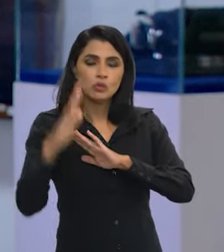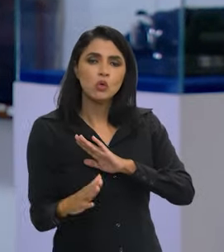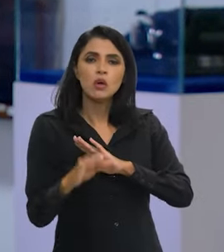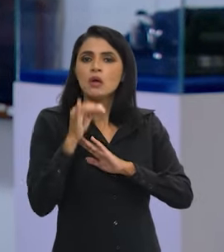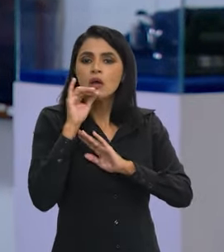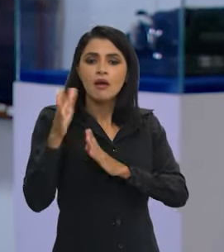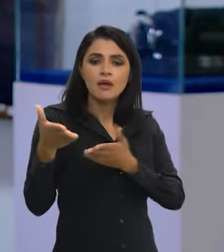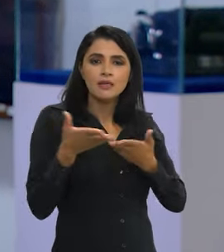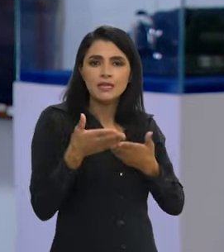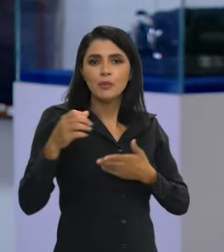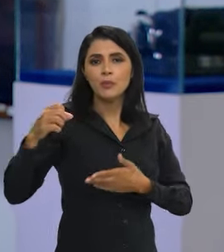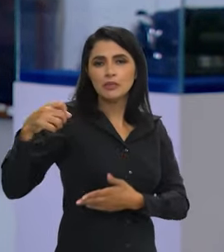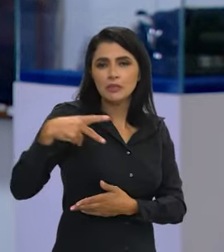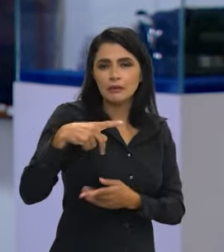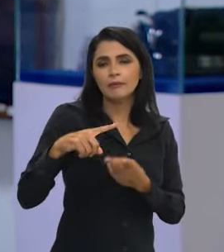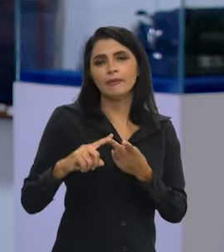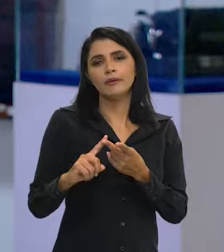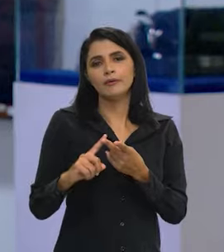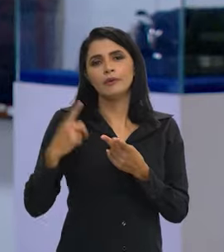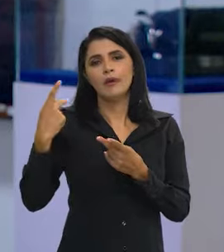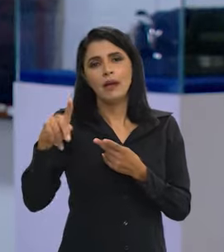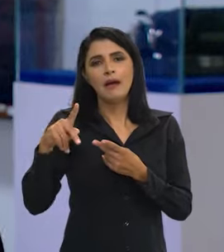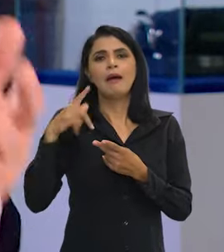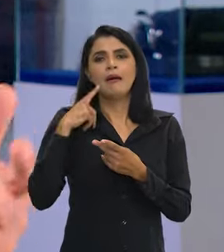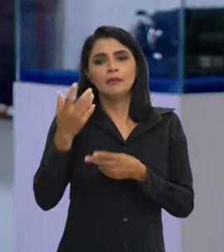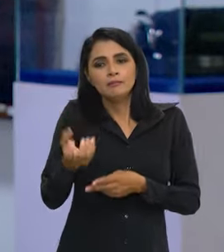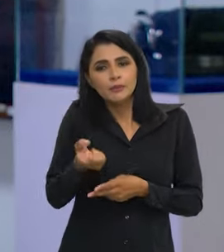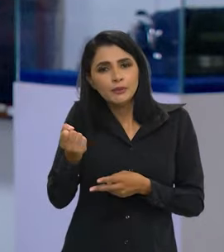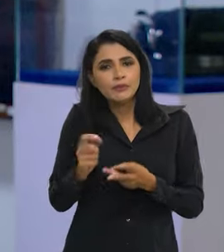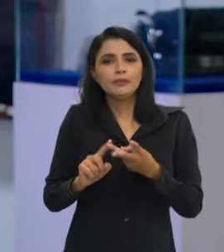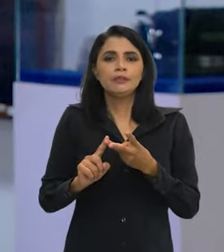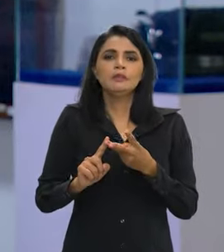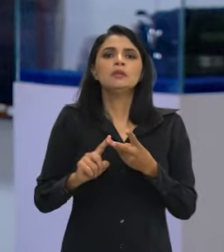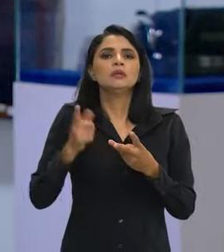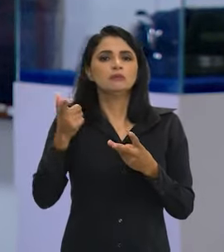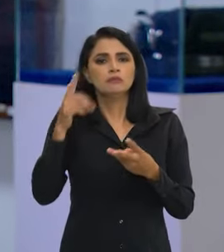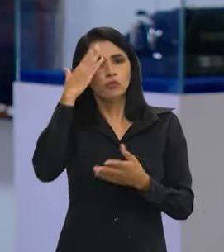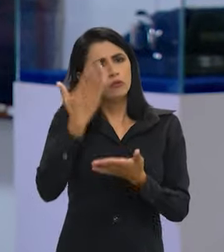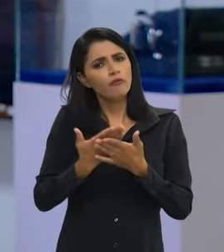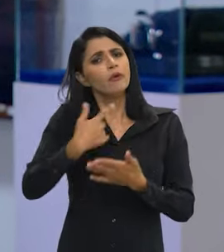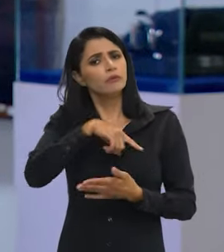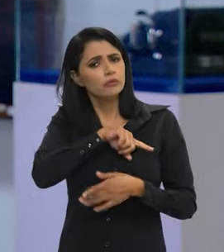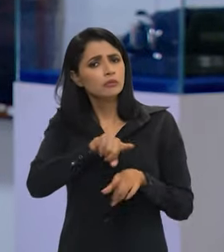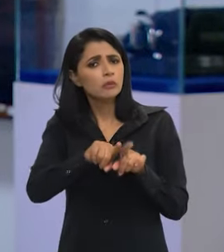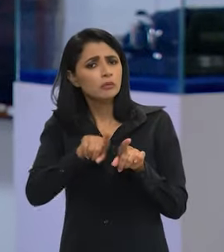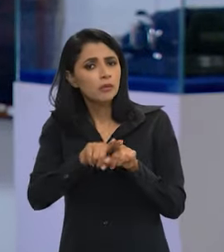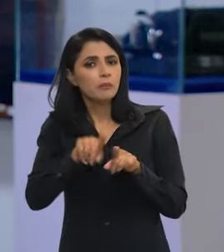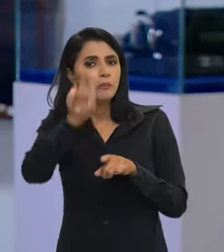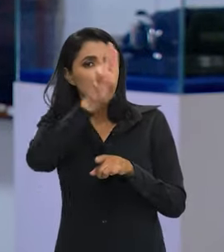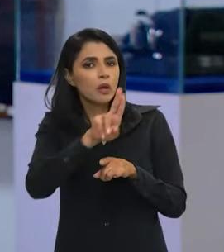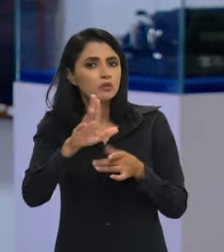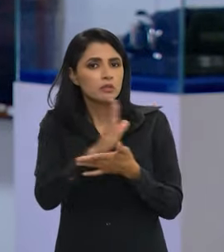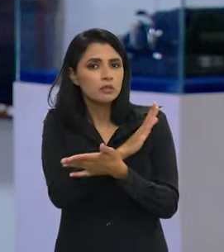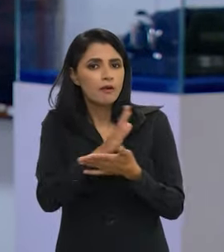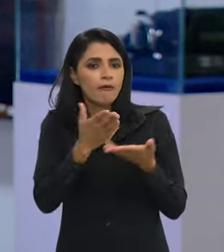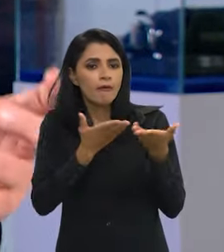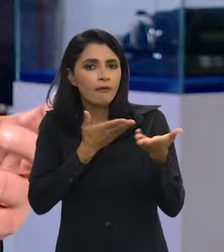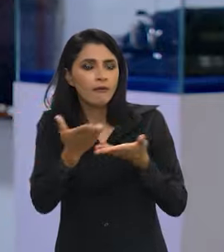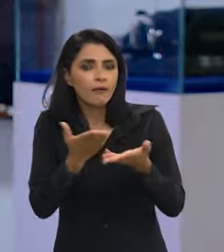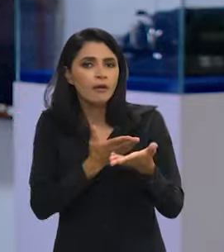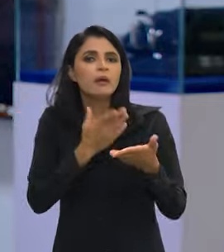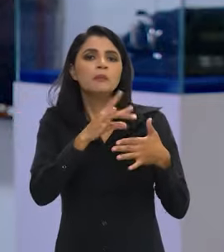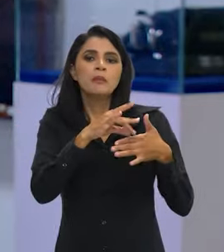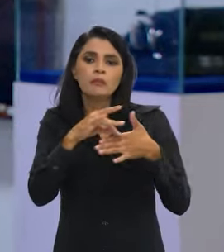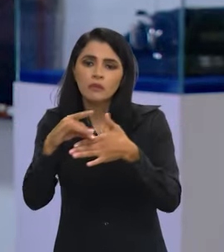e ser a casa do brasileiro no sentido daquele aposentado, daquele pensionista, poder confiar na gente também para